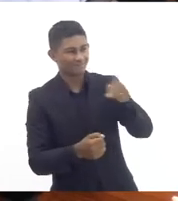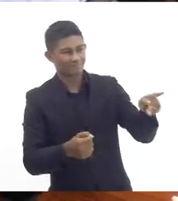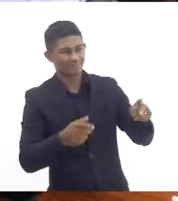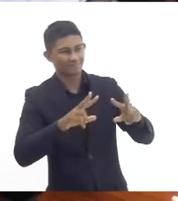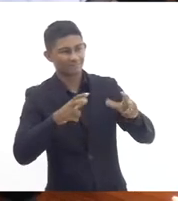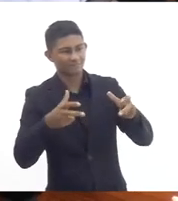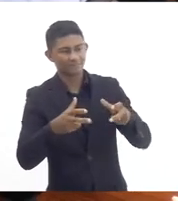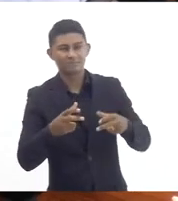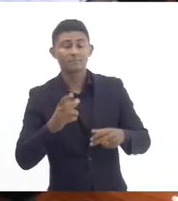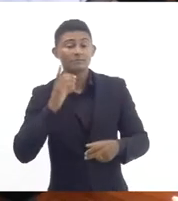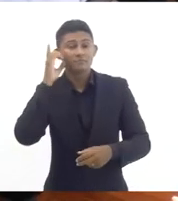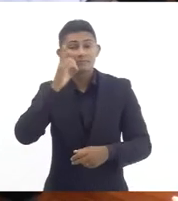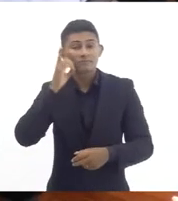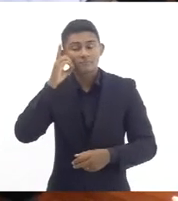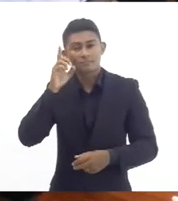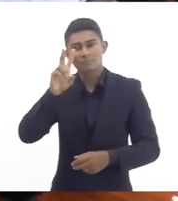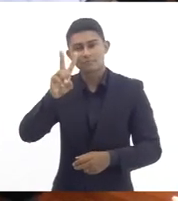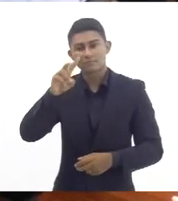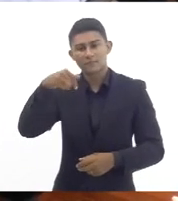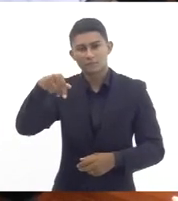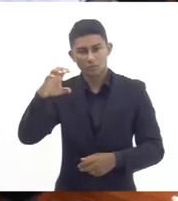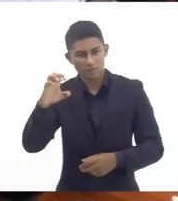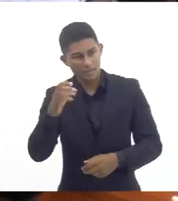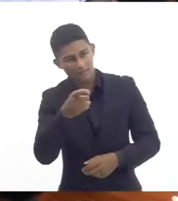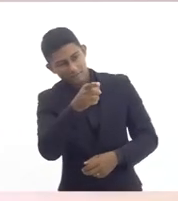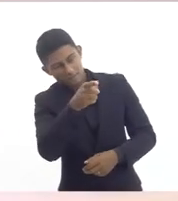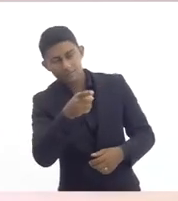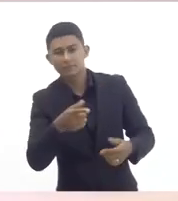deputado Valdeck todos os presentes